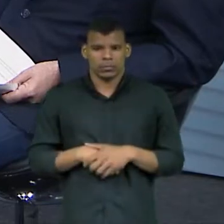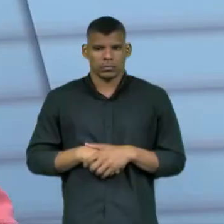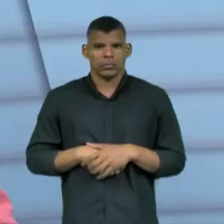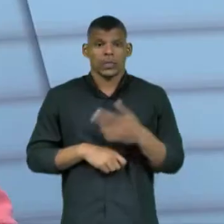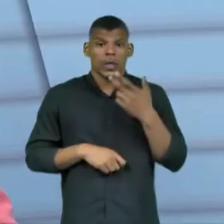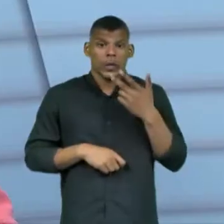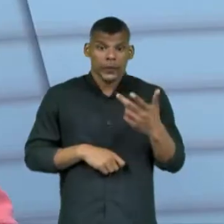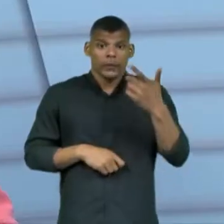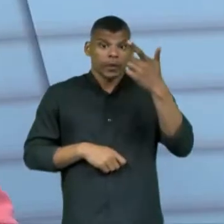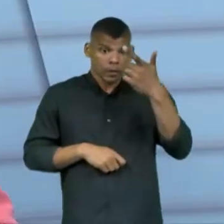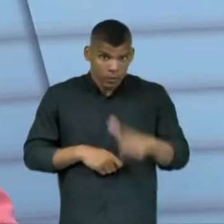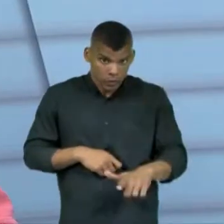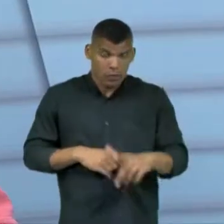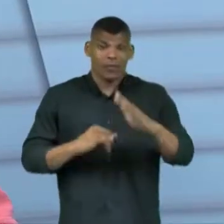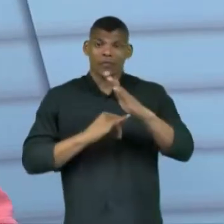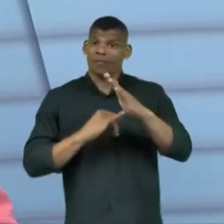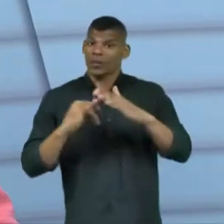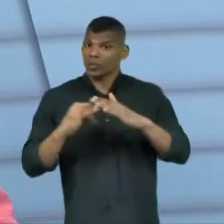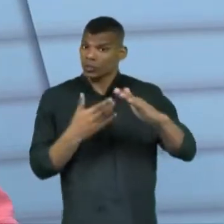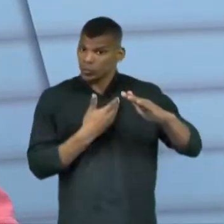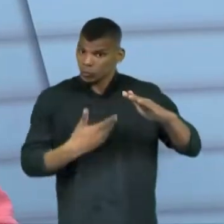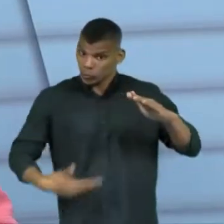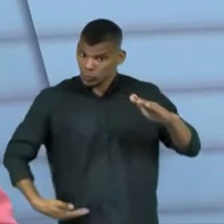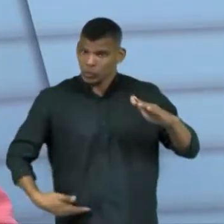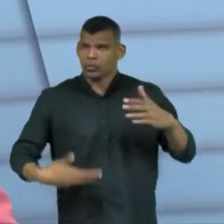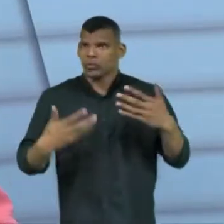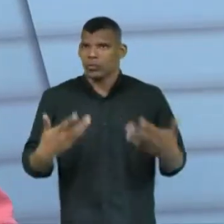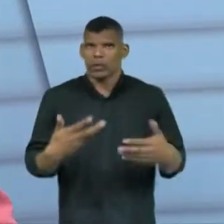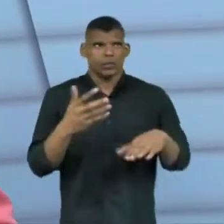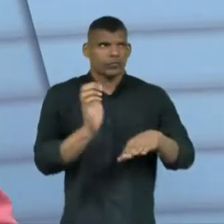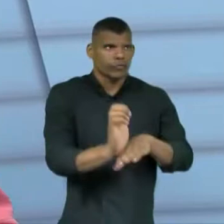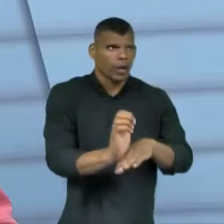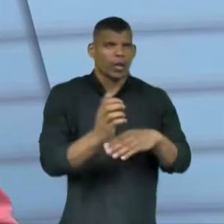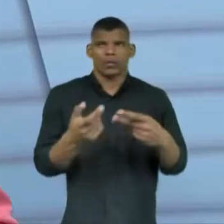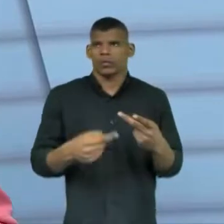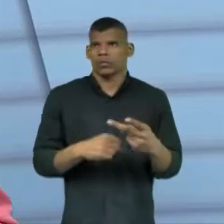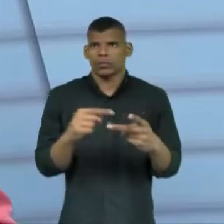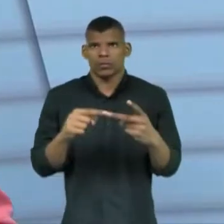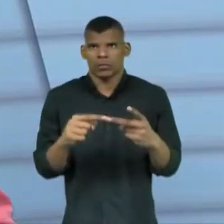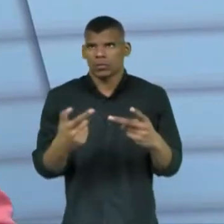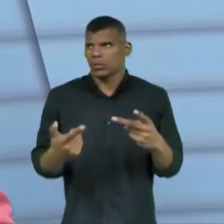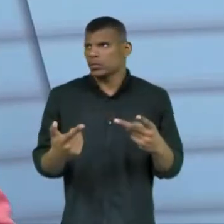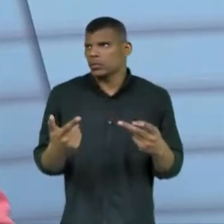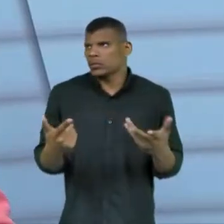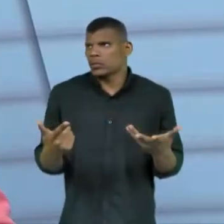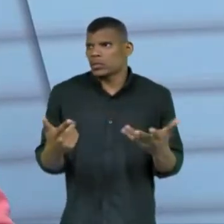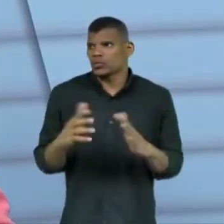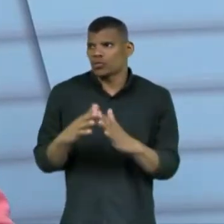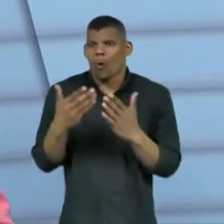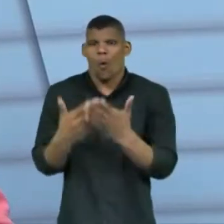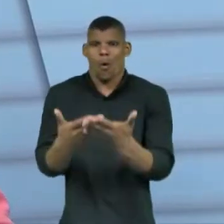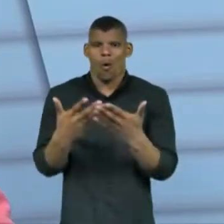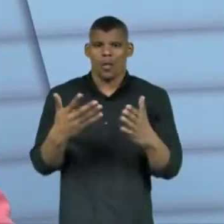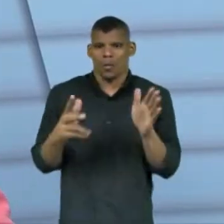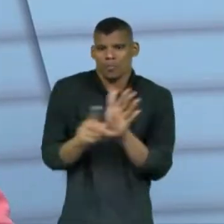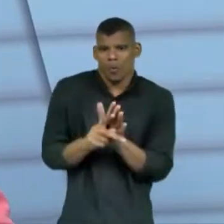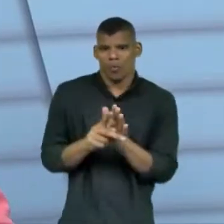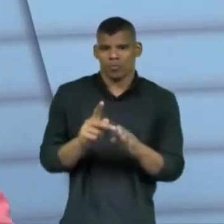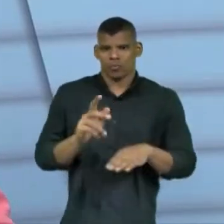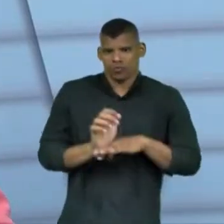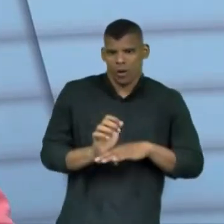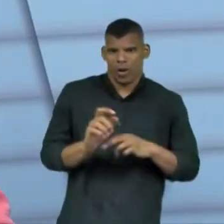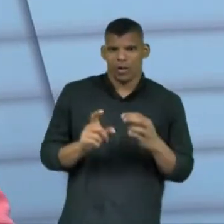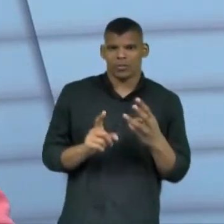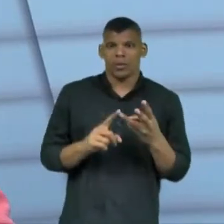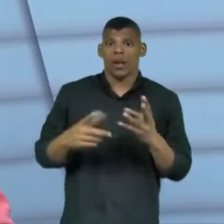mais uma vez, a administração pública, de alguma forma, o Estado, quem cuida do Estado, usar aquilo ali como local para fazer campanha.